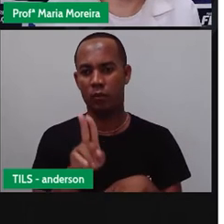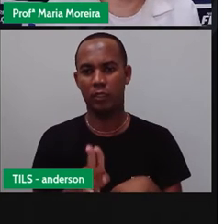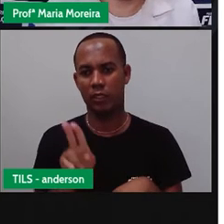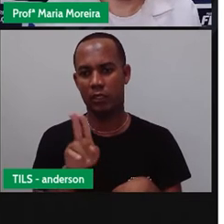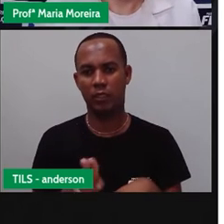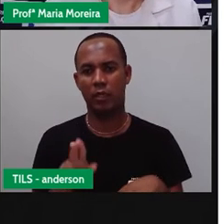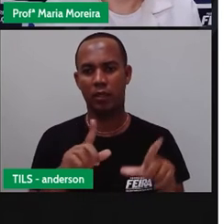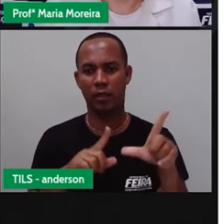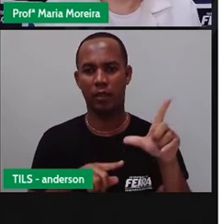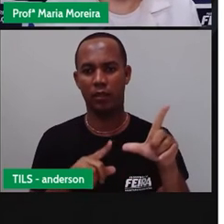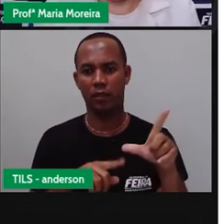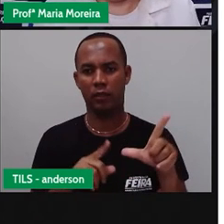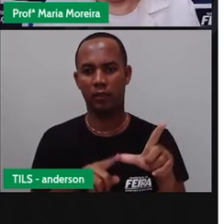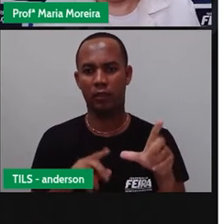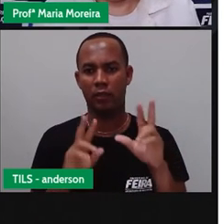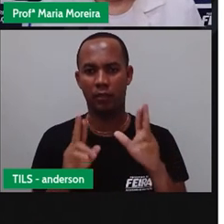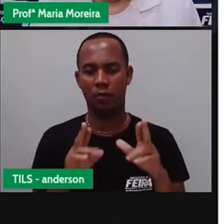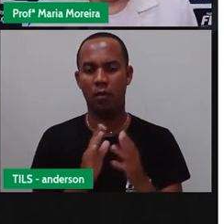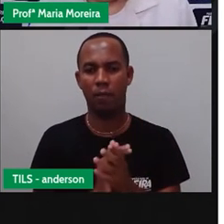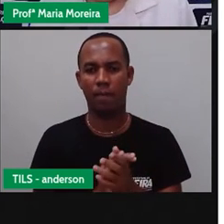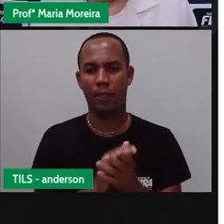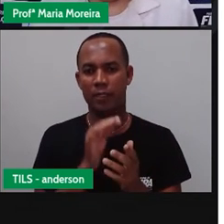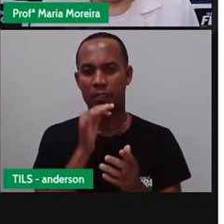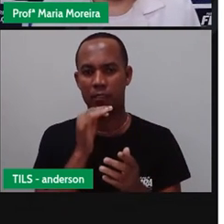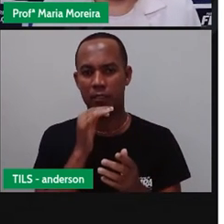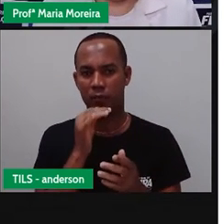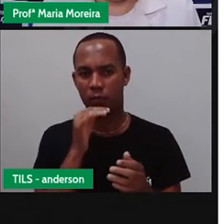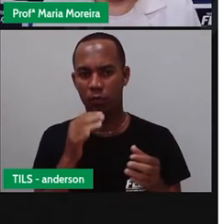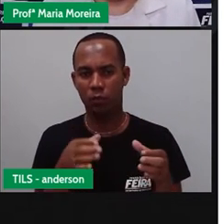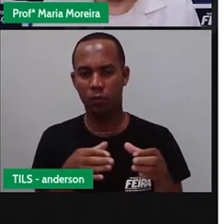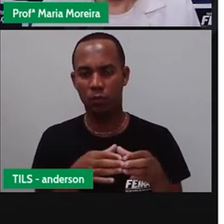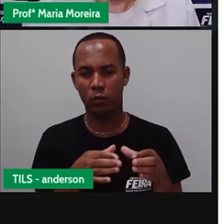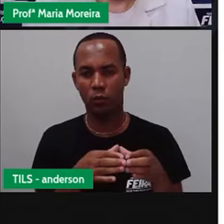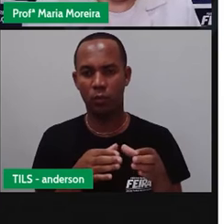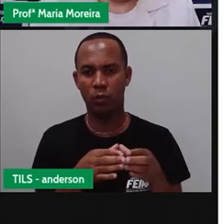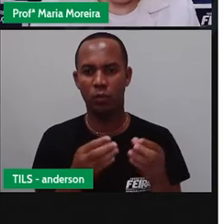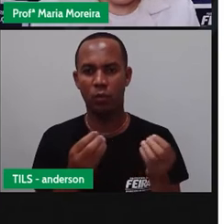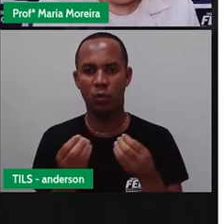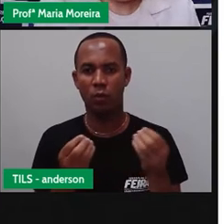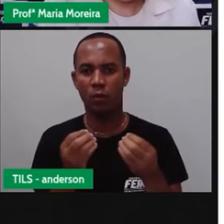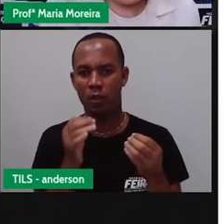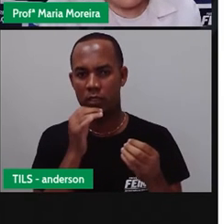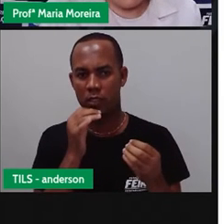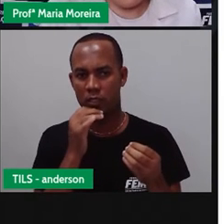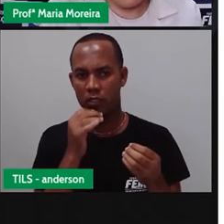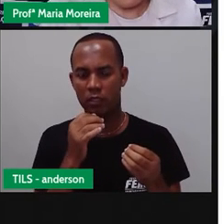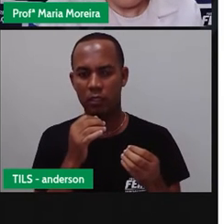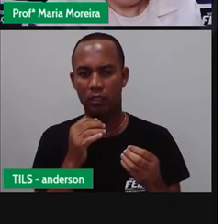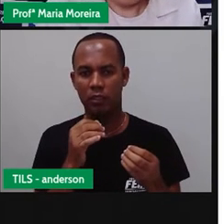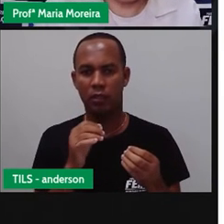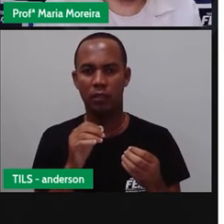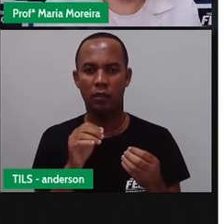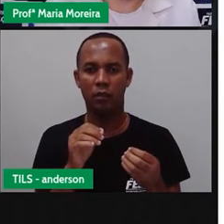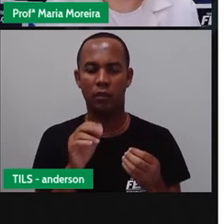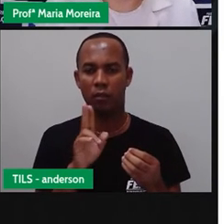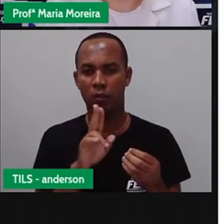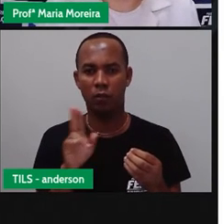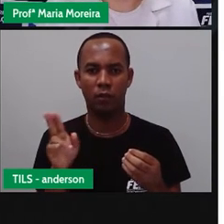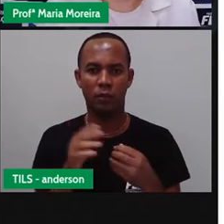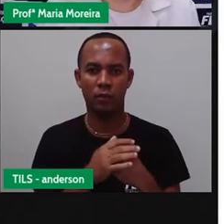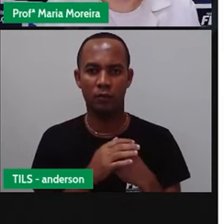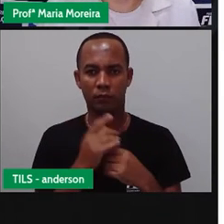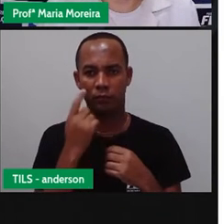designar um som gutural. Os finícios a chamavam de het, que quer dizer cerca. Porque o seu